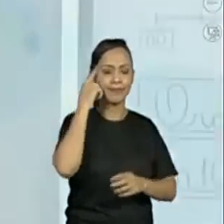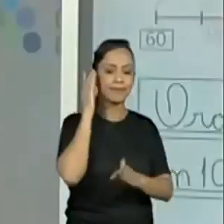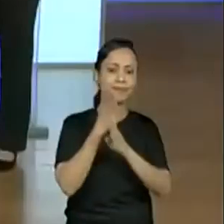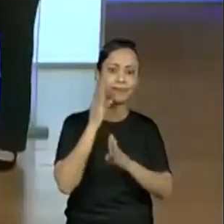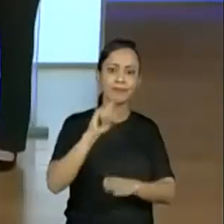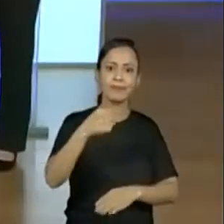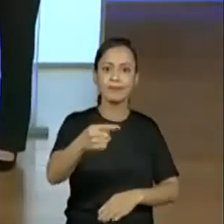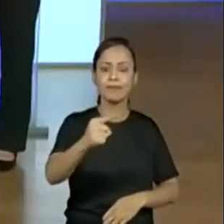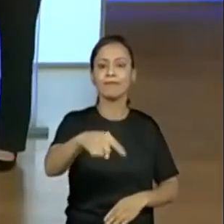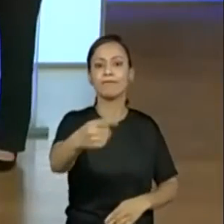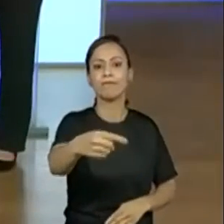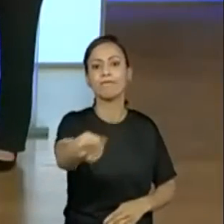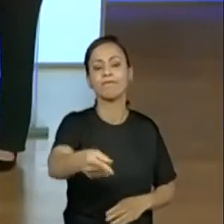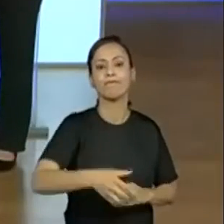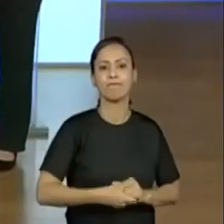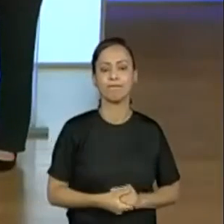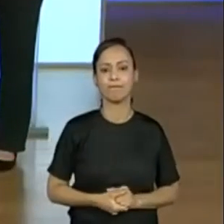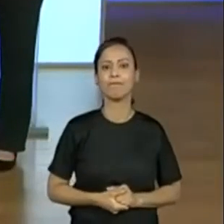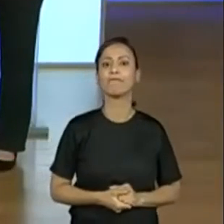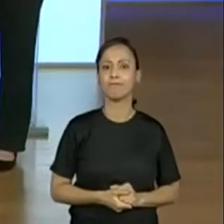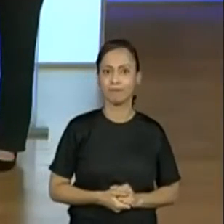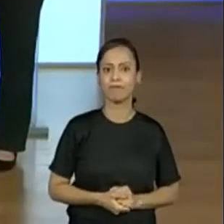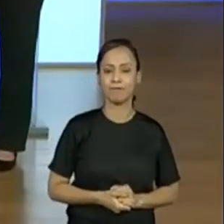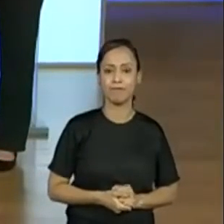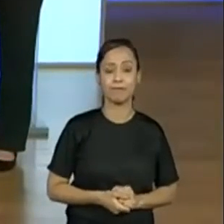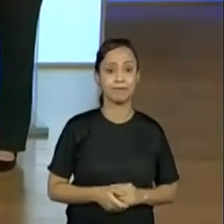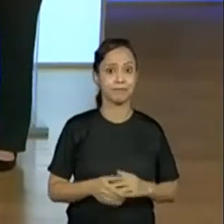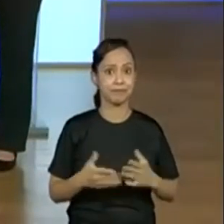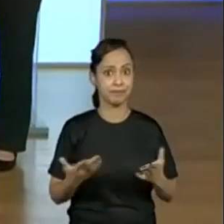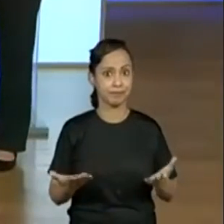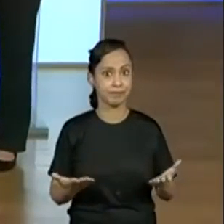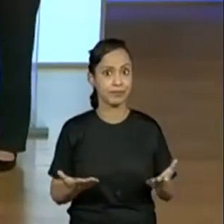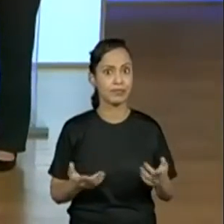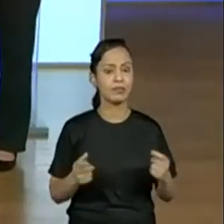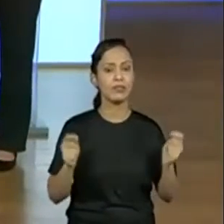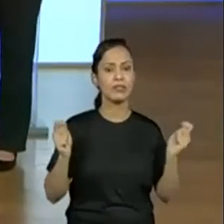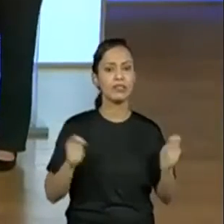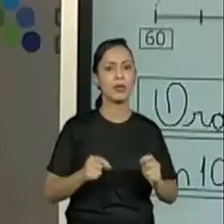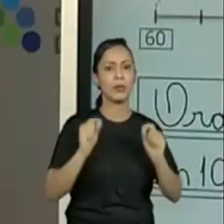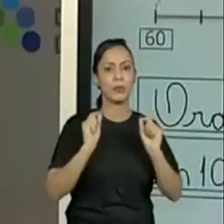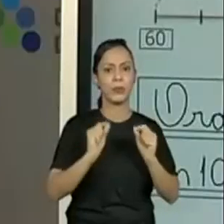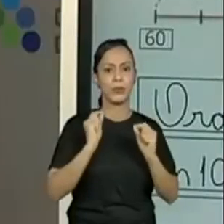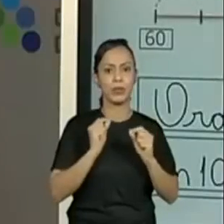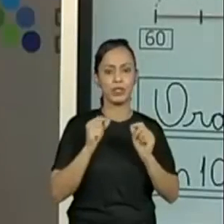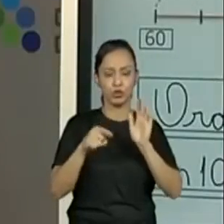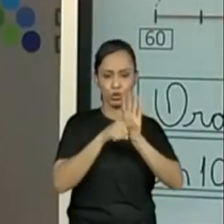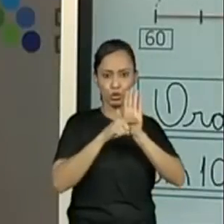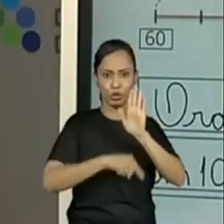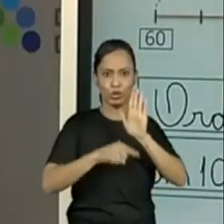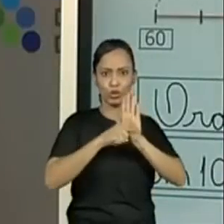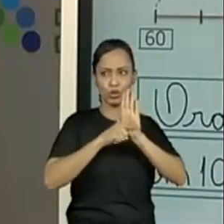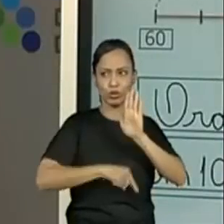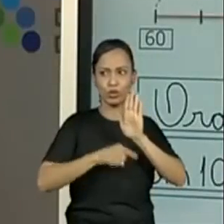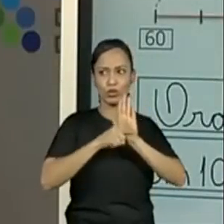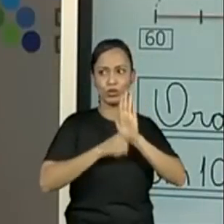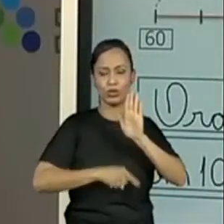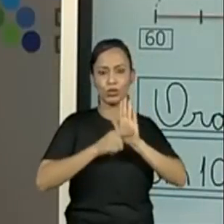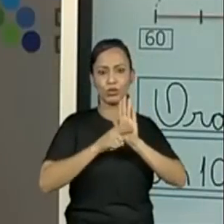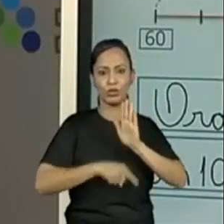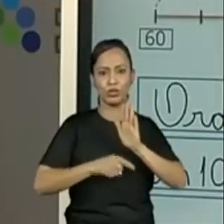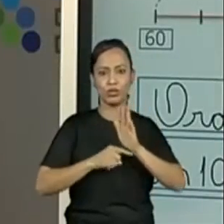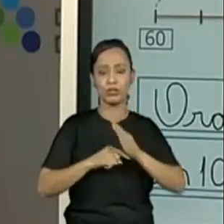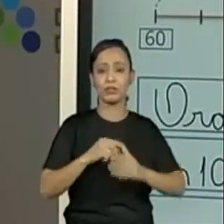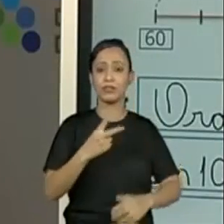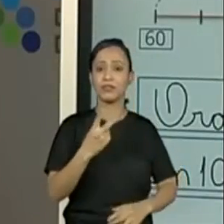então, 10, eu vou ter o número seguinte, não é? Exato. Então, eu posso afirmar que ao subtrair 10, terei o número seguinte?